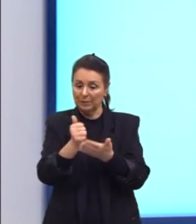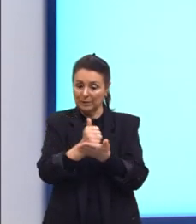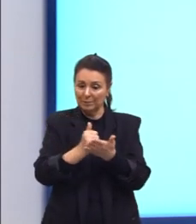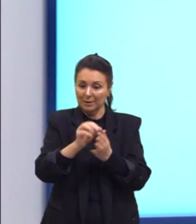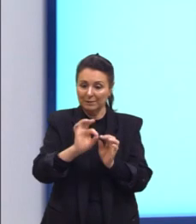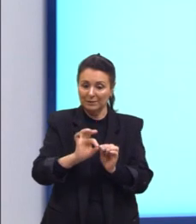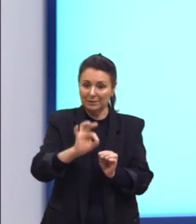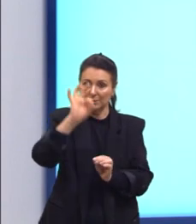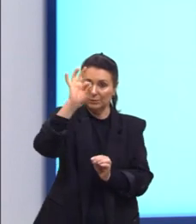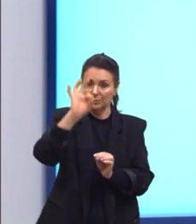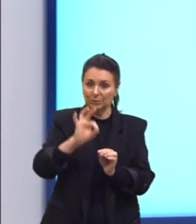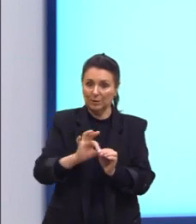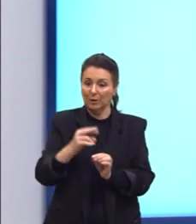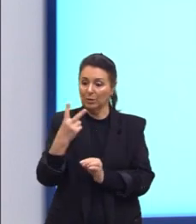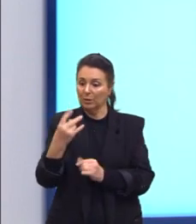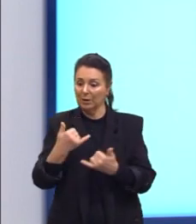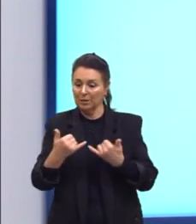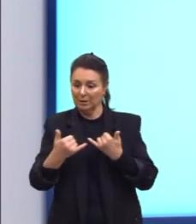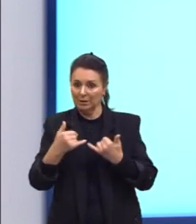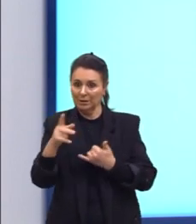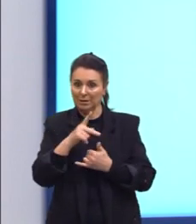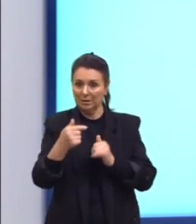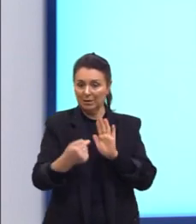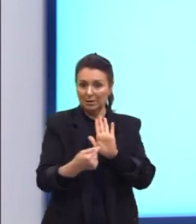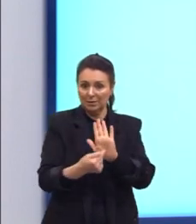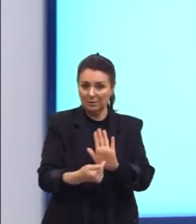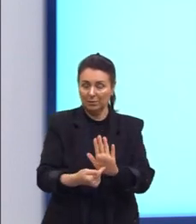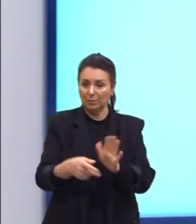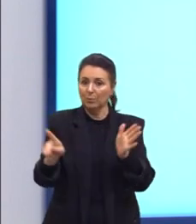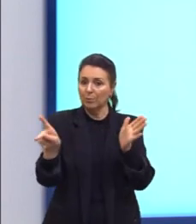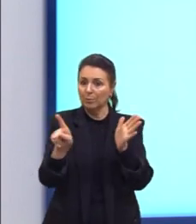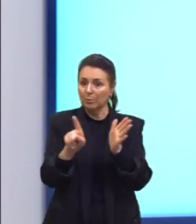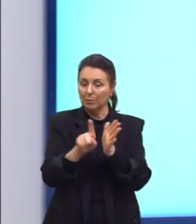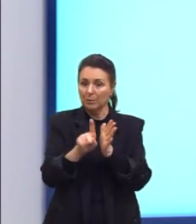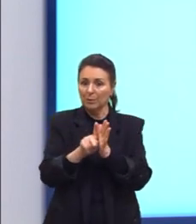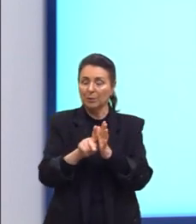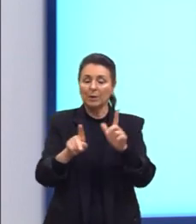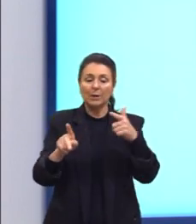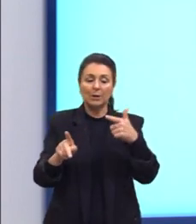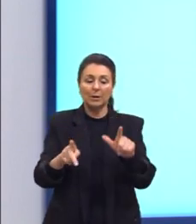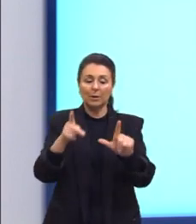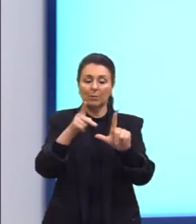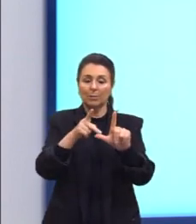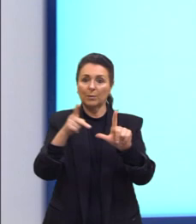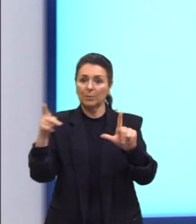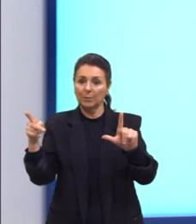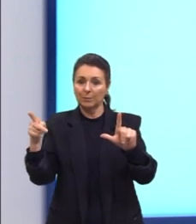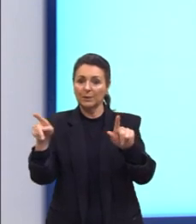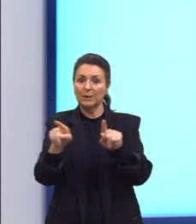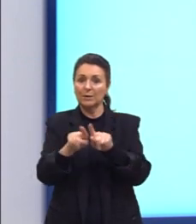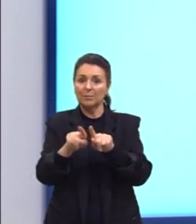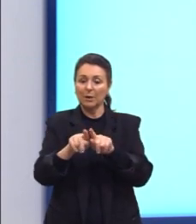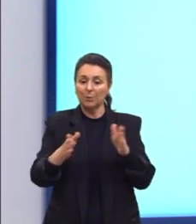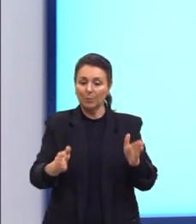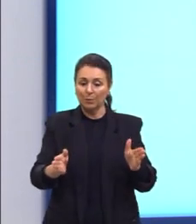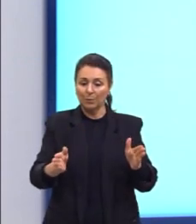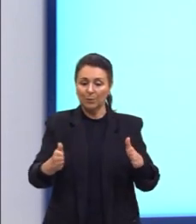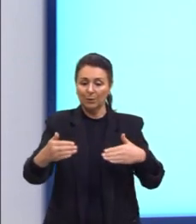Aqui eu trouxe dois exemplos específicos, né? O paralelepípedo e o cubo. O